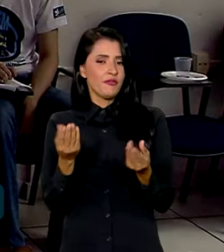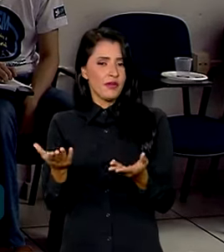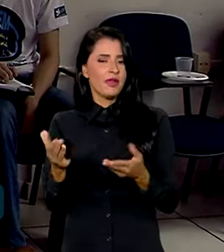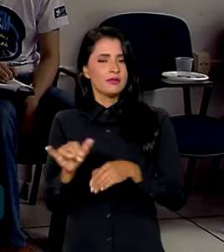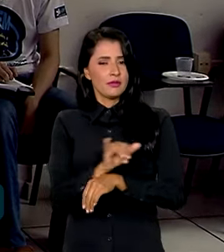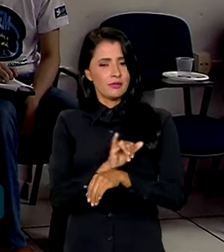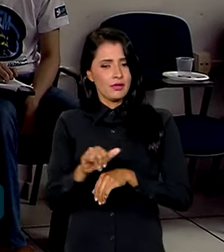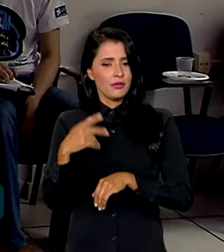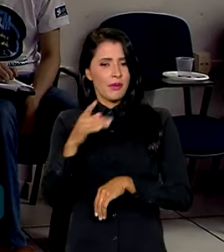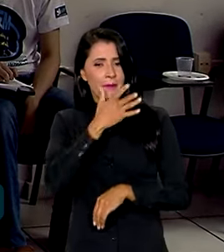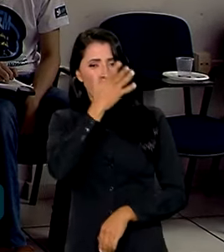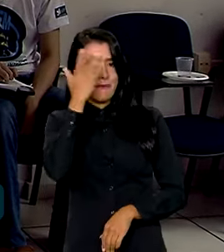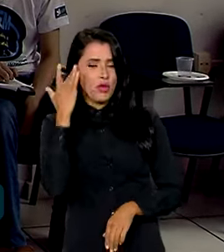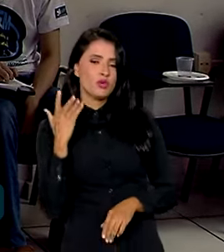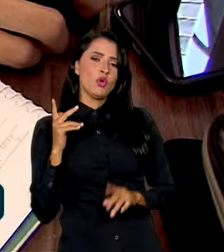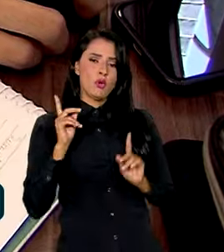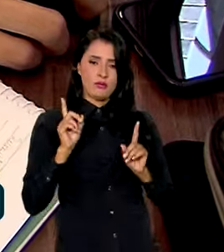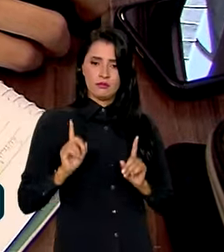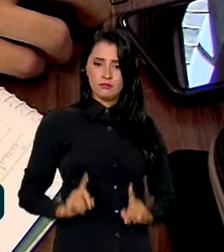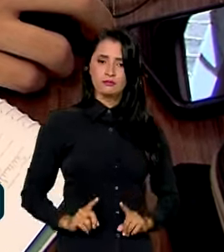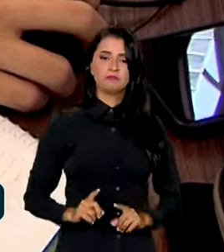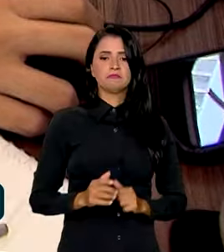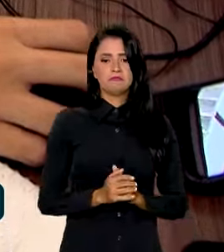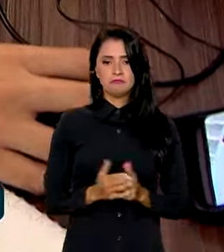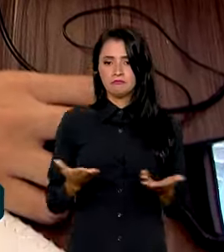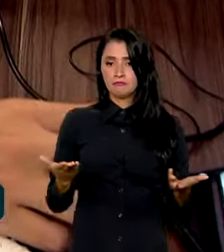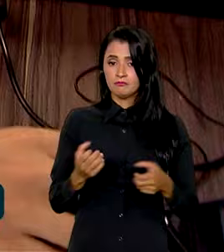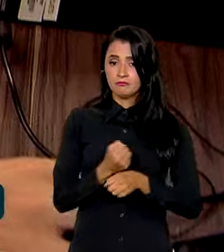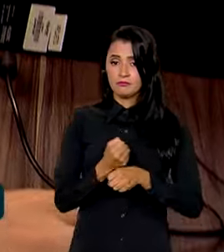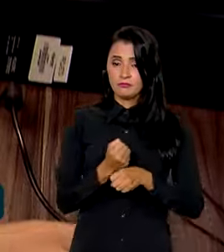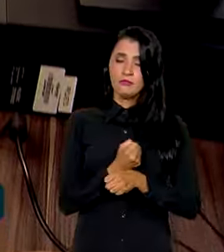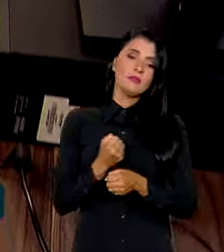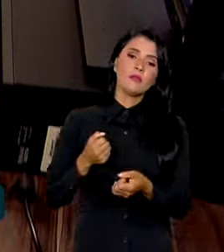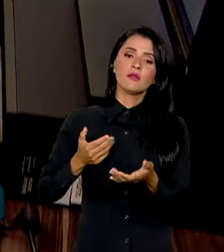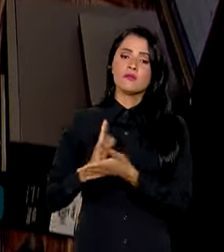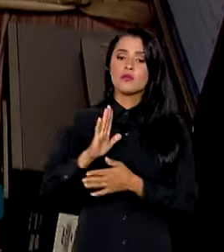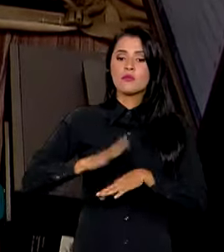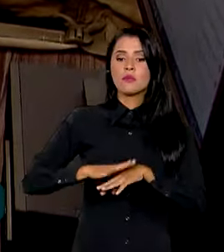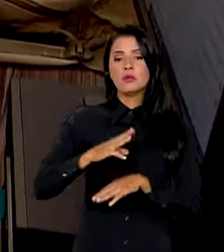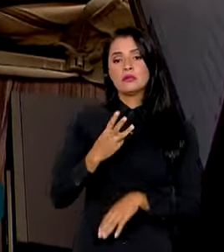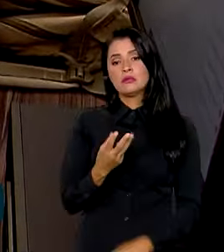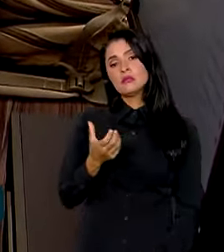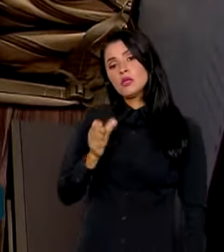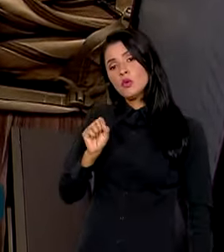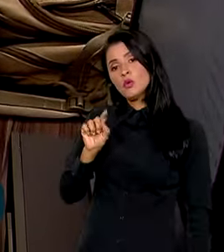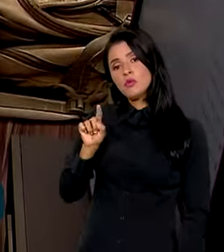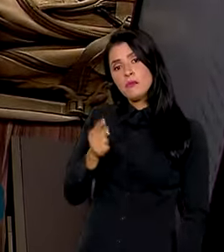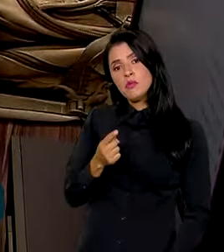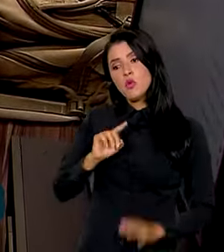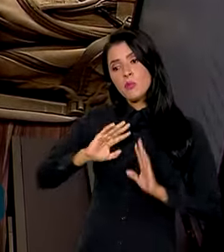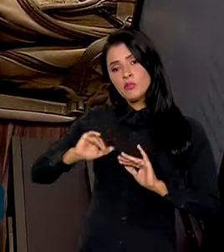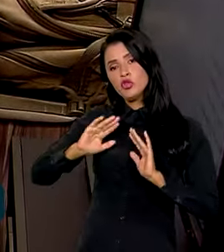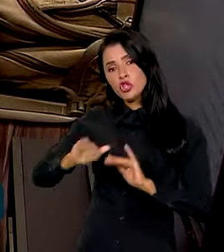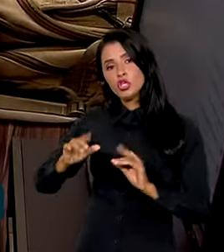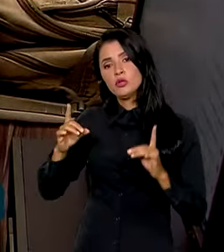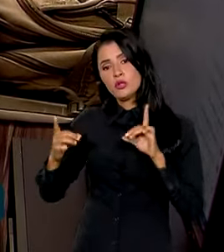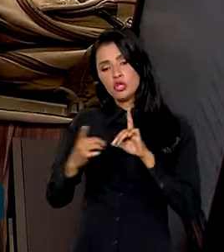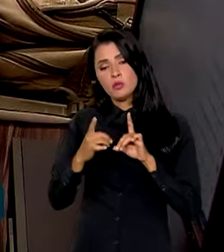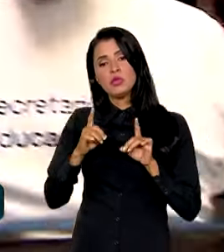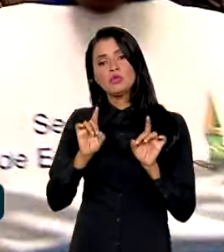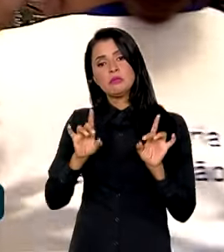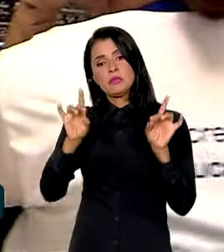recursos para pessoas com deficiência. Este ano, foram aprovadas mais de 38 mil solicitações de atendimento